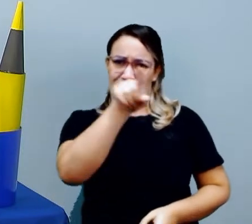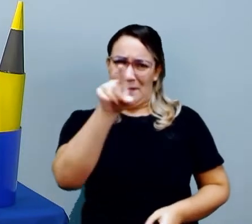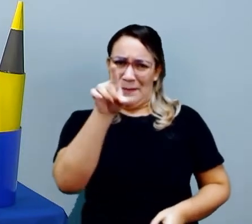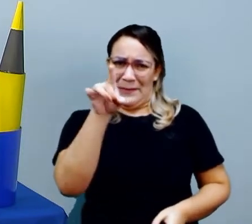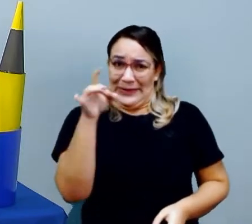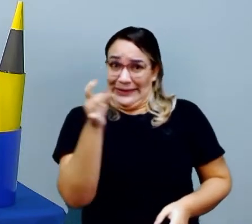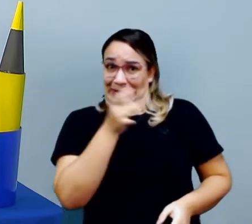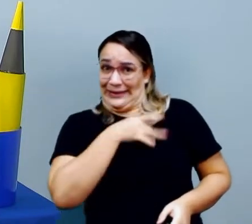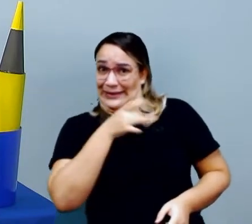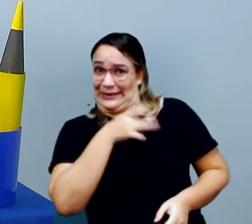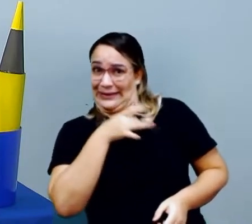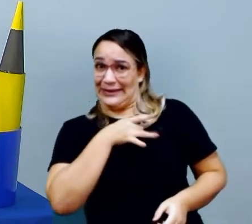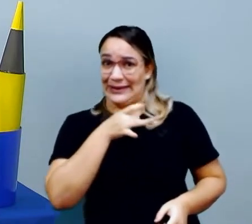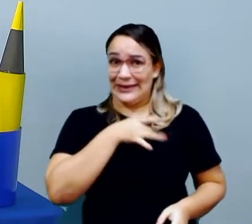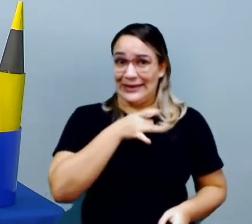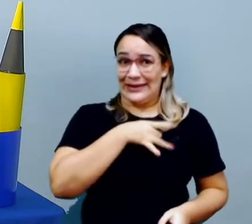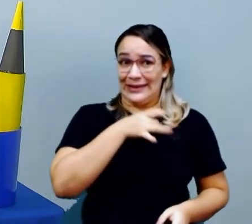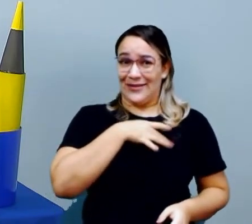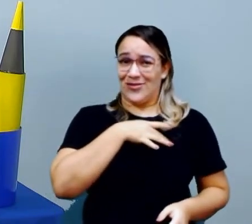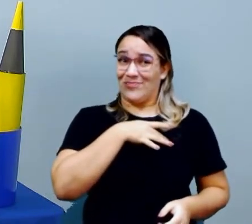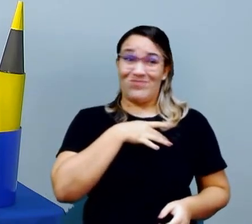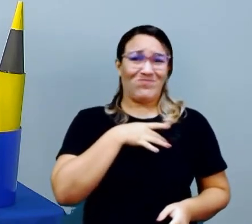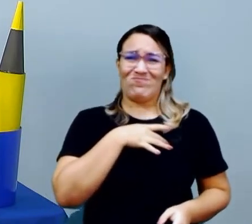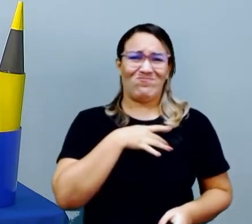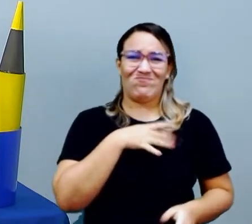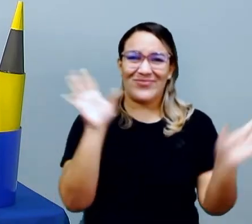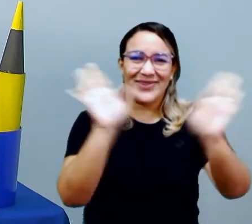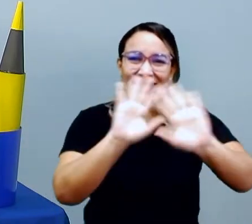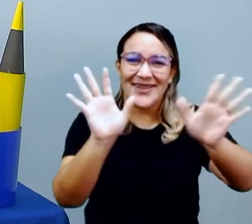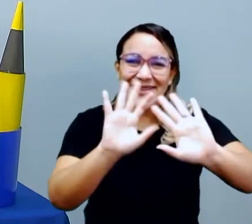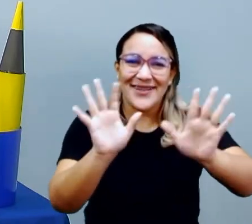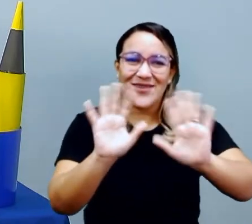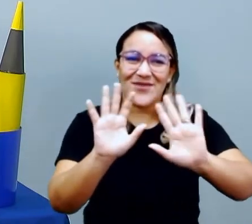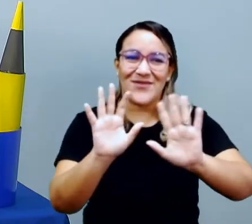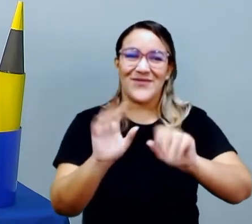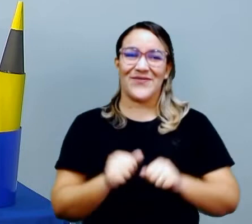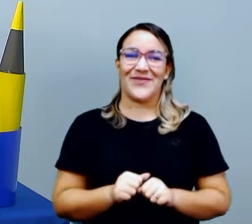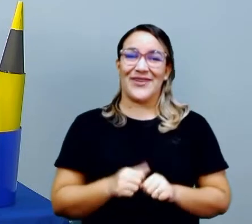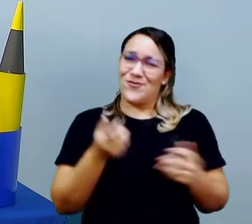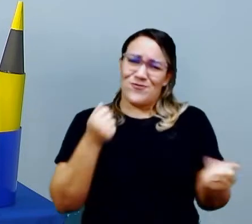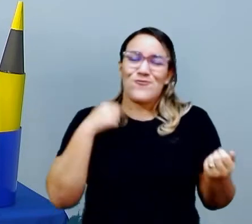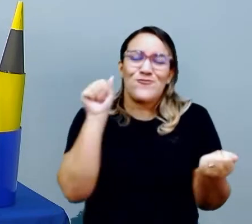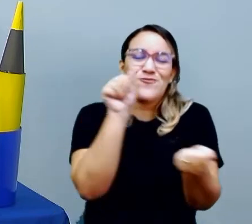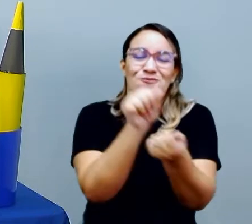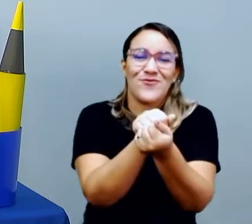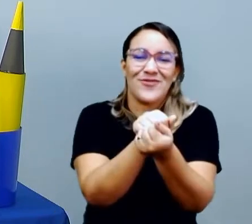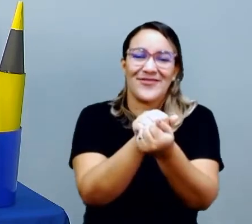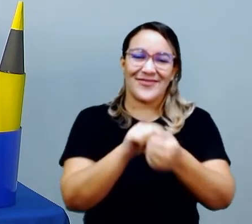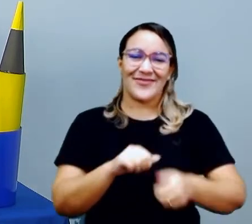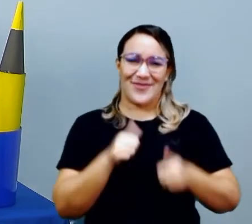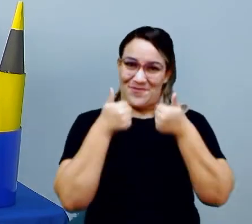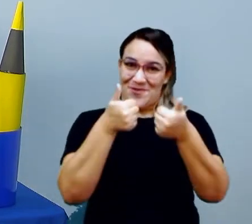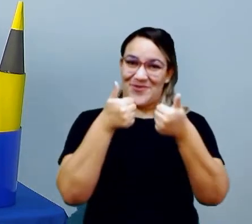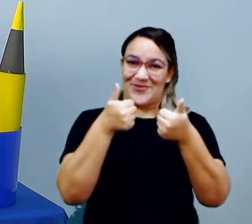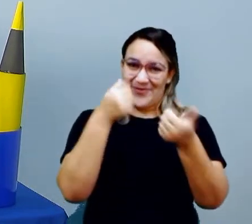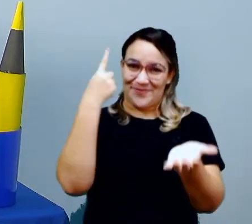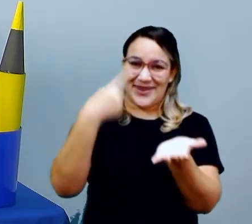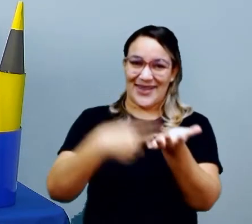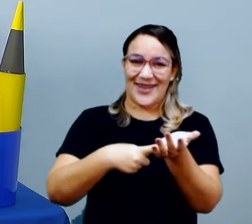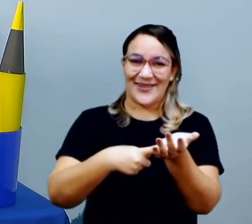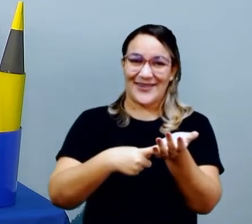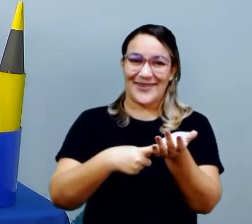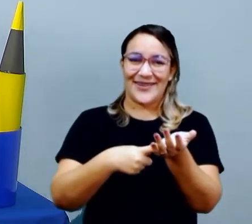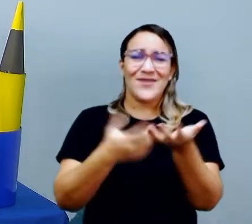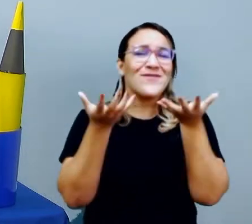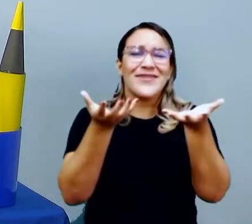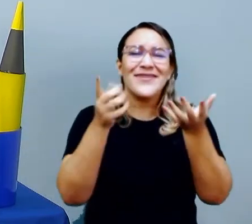Estão assim, com medo? Fica não, estou aqui bem pertinho de vocês, tá bom? Sabe por